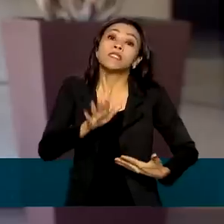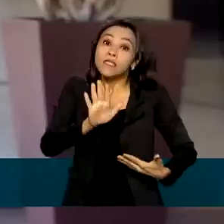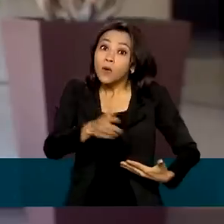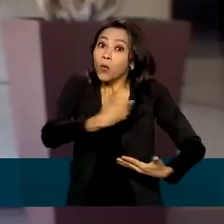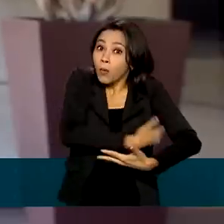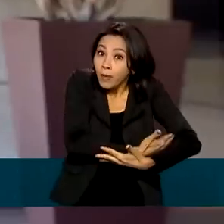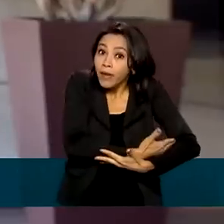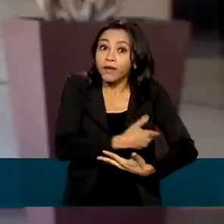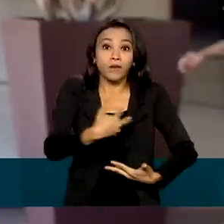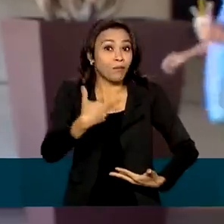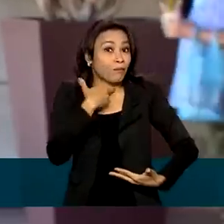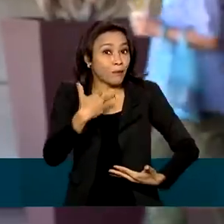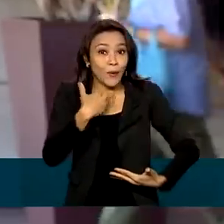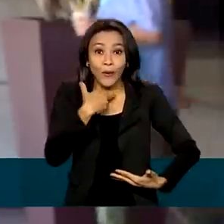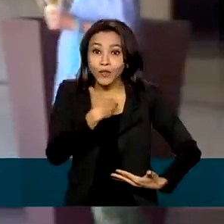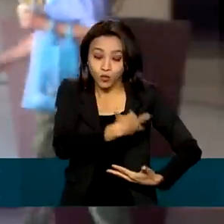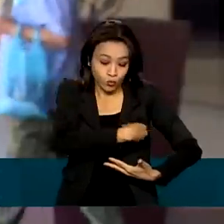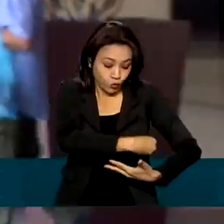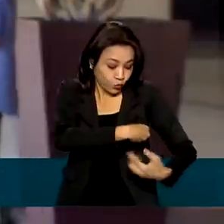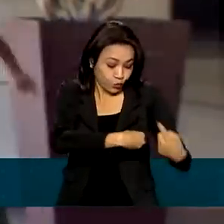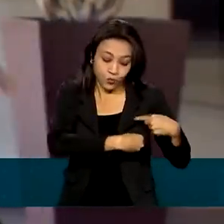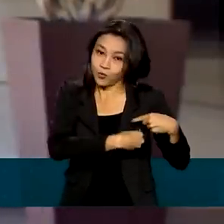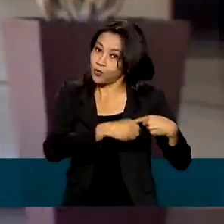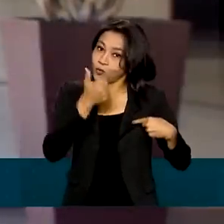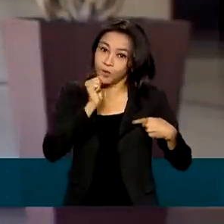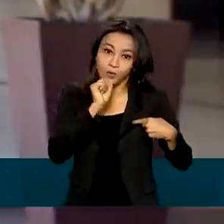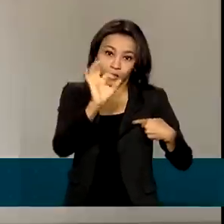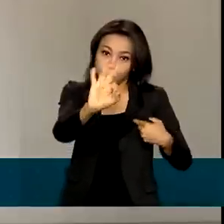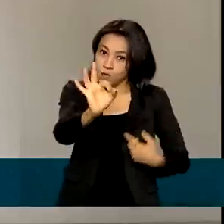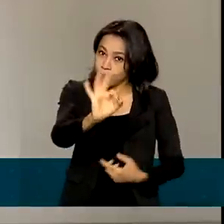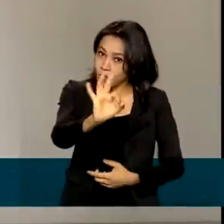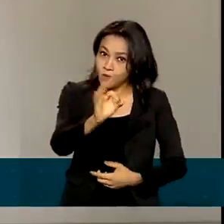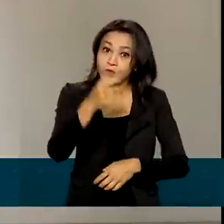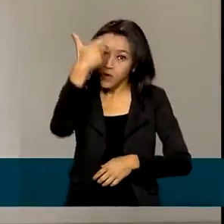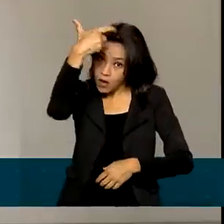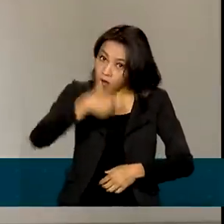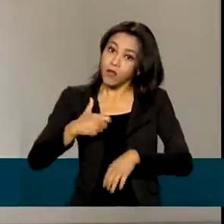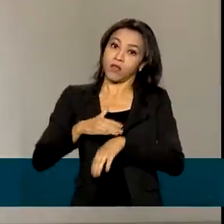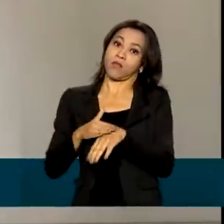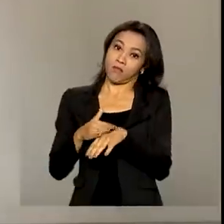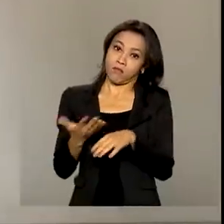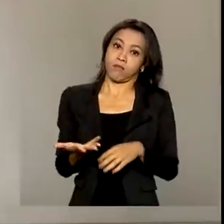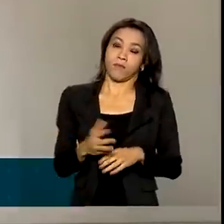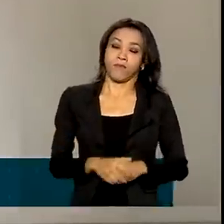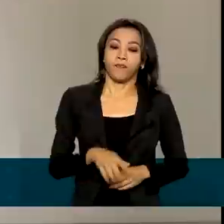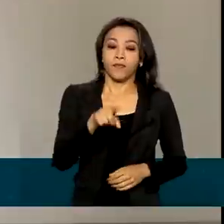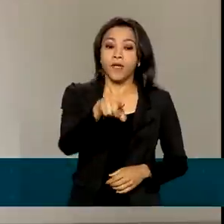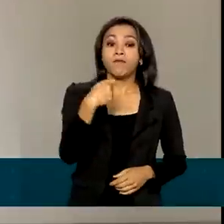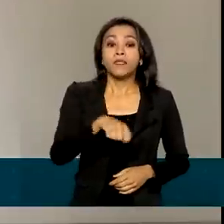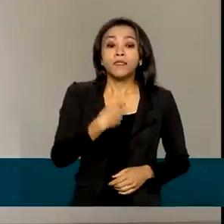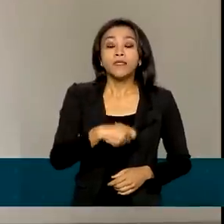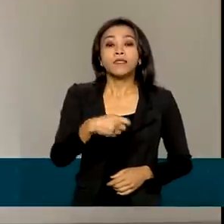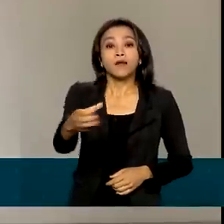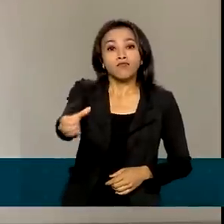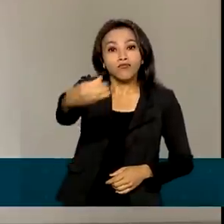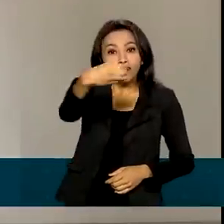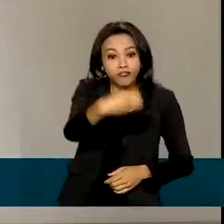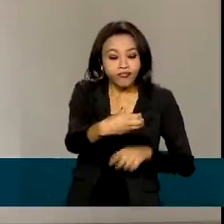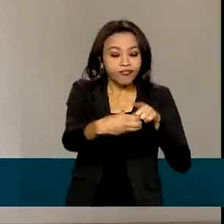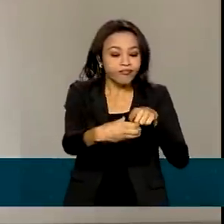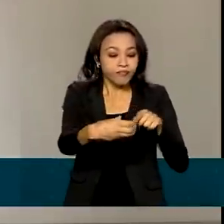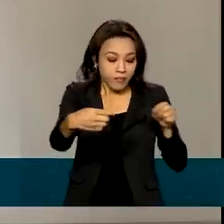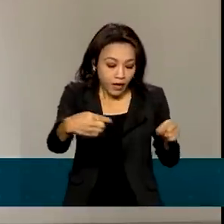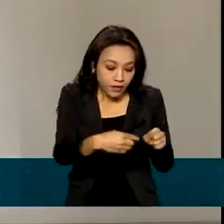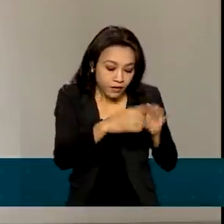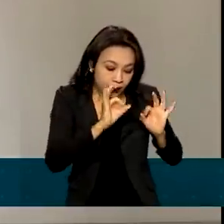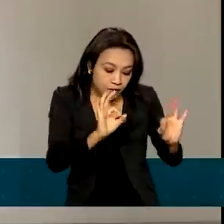o bebê não pode se alimentar do leite materno. Esse bebê deve receber leite de fórmula adequado para a